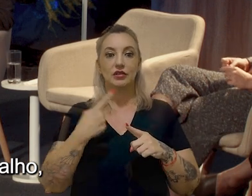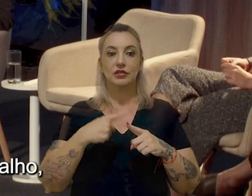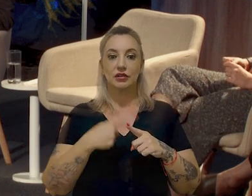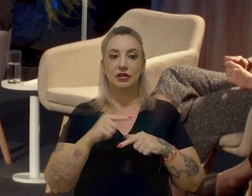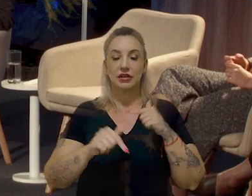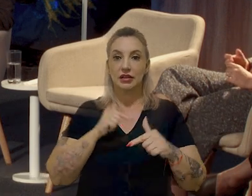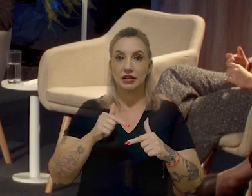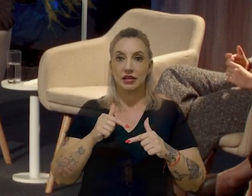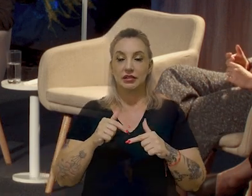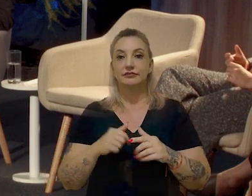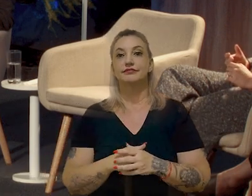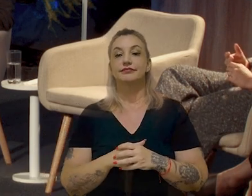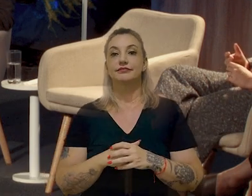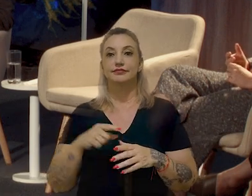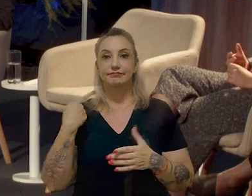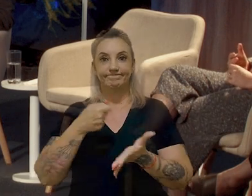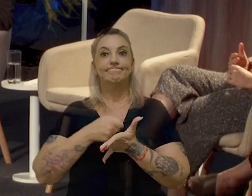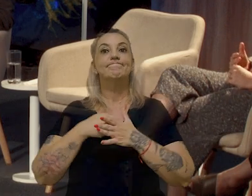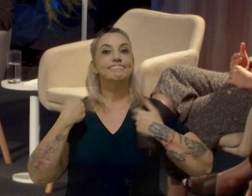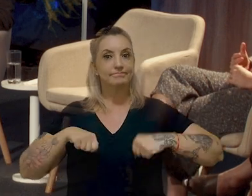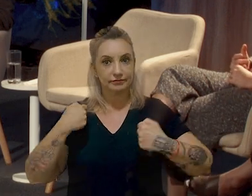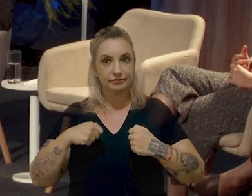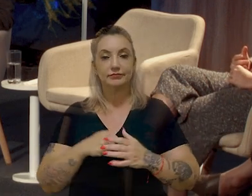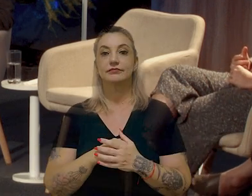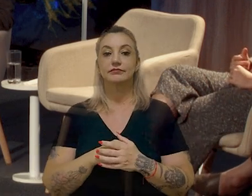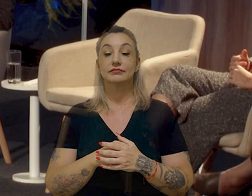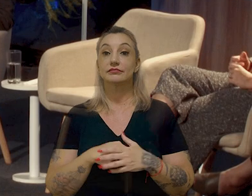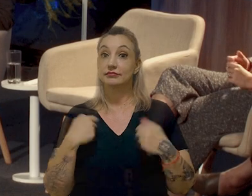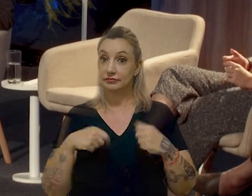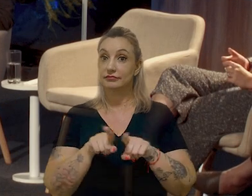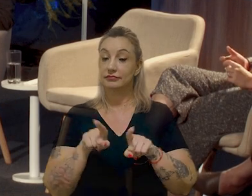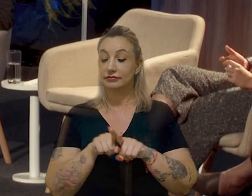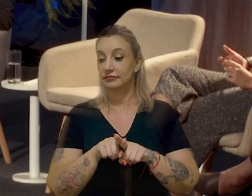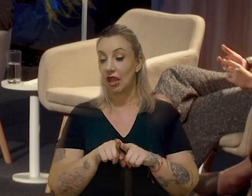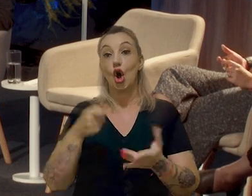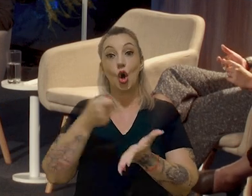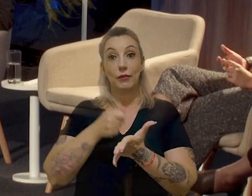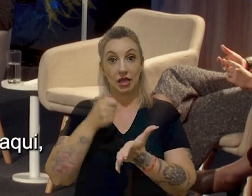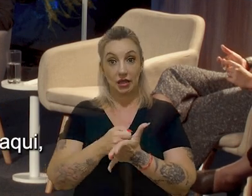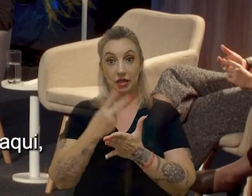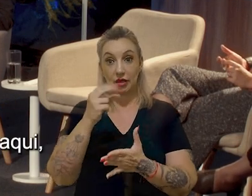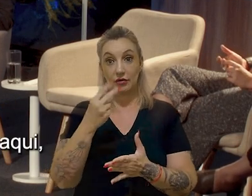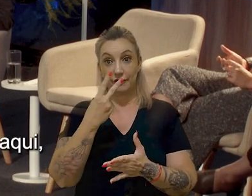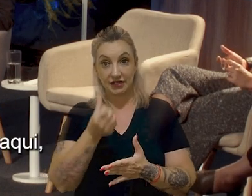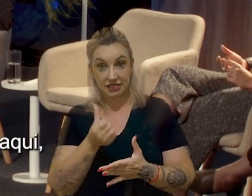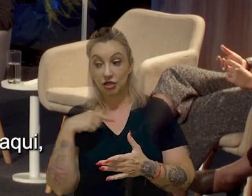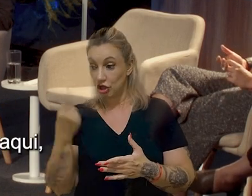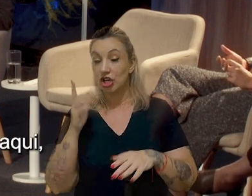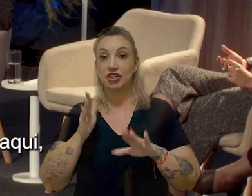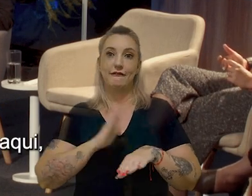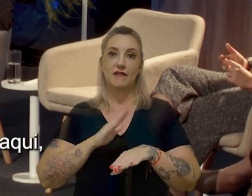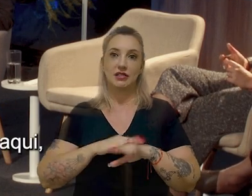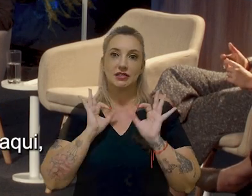fazendo esse trabalho, esse dever de casa, que é um dever necessário, e vai ser um dever obrigatório em 2016, mas nós já estamos fazendo,